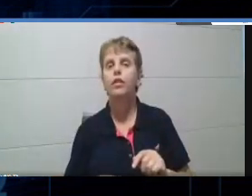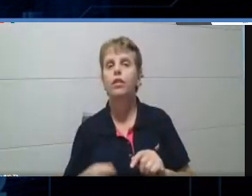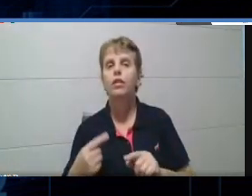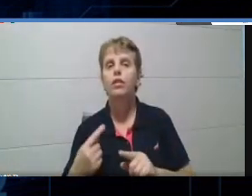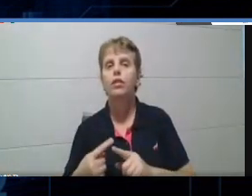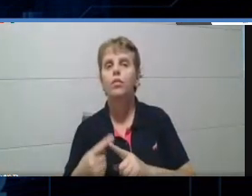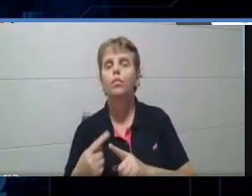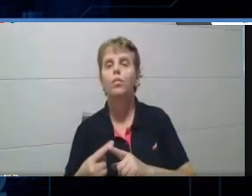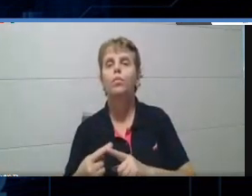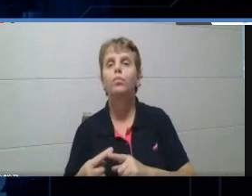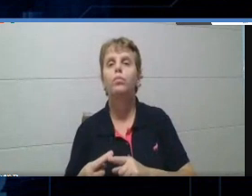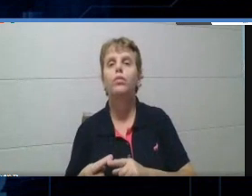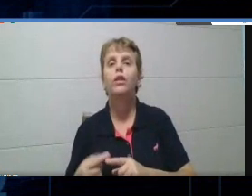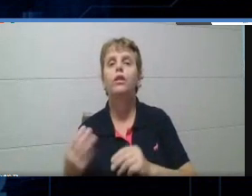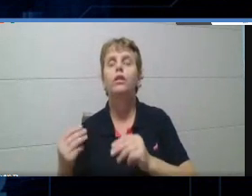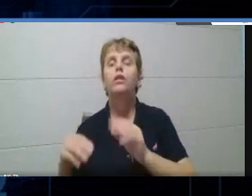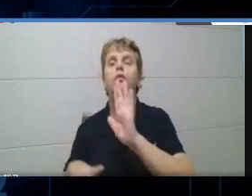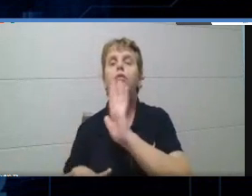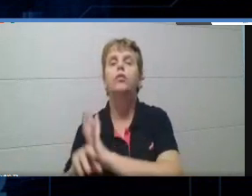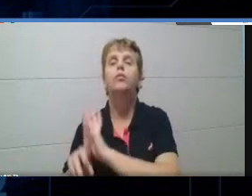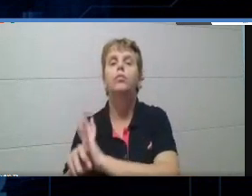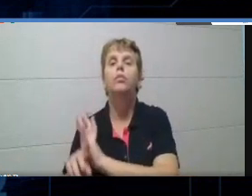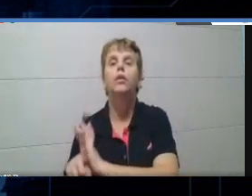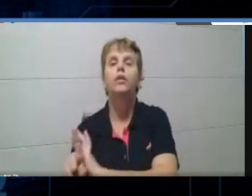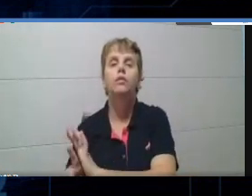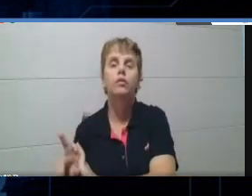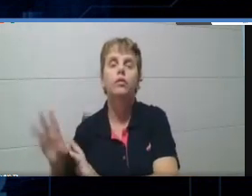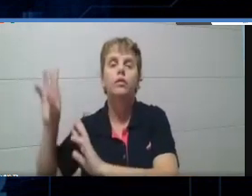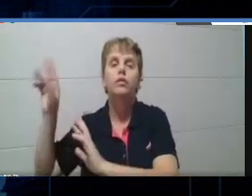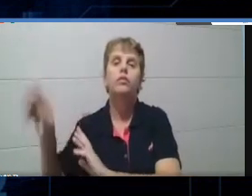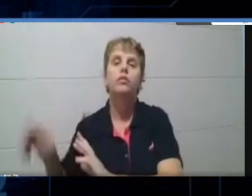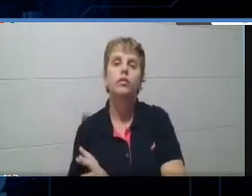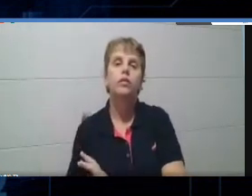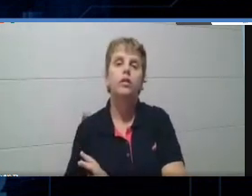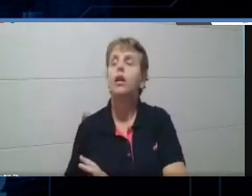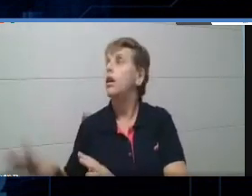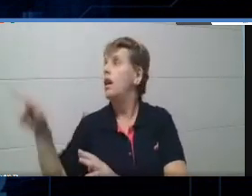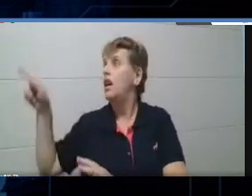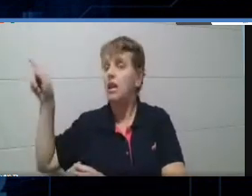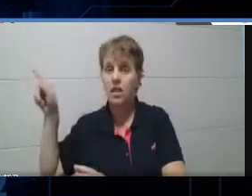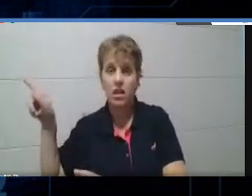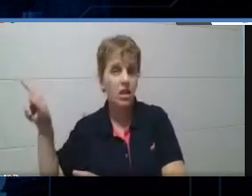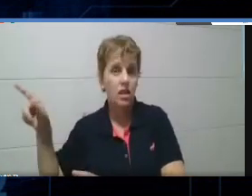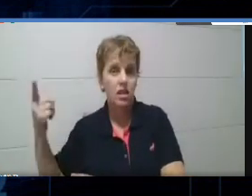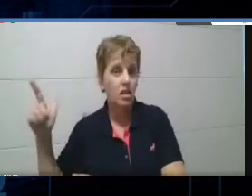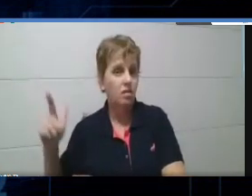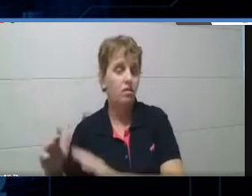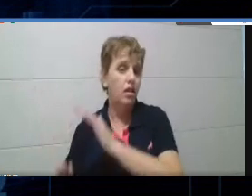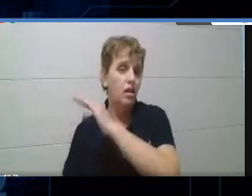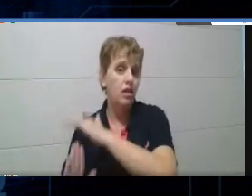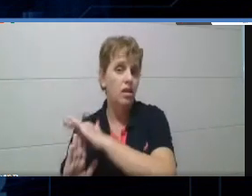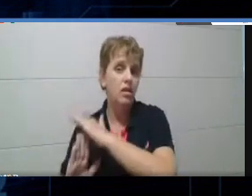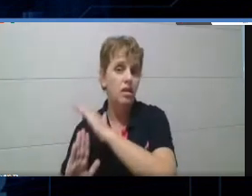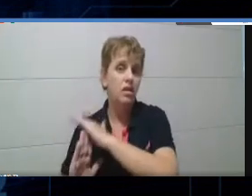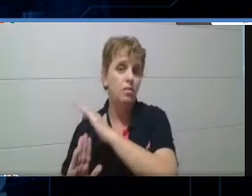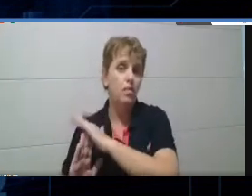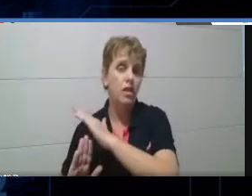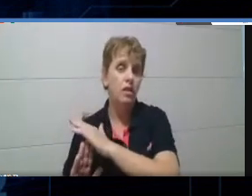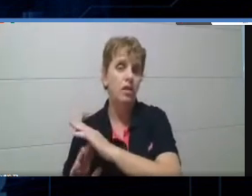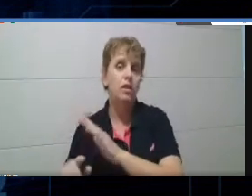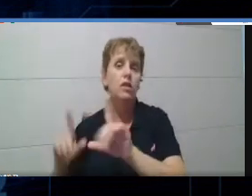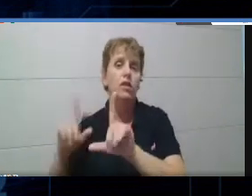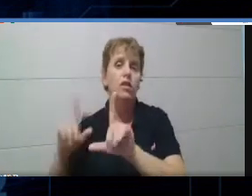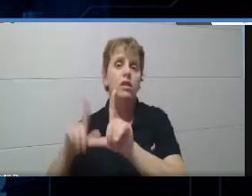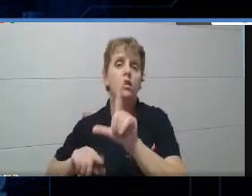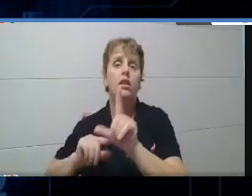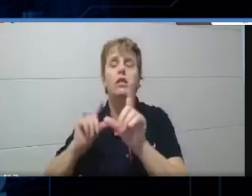caracteres para a pergunta, tá? Então, aqui, por exemplo, eu não tenho limite de caracteres para colocar na pergunta, tá? Eu